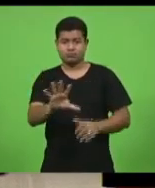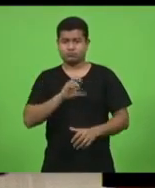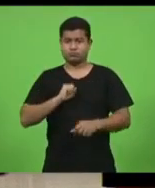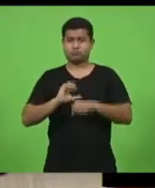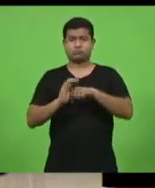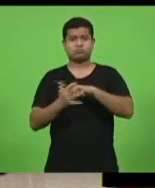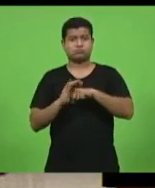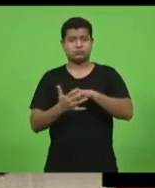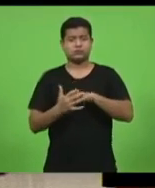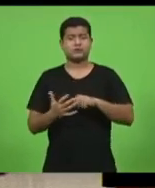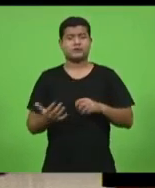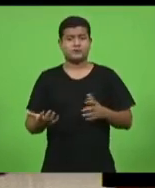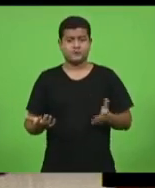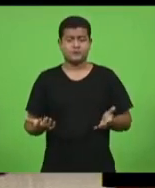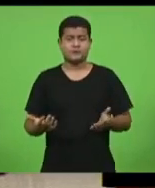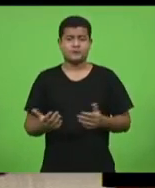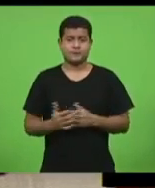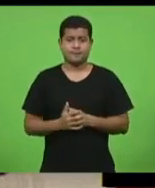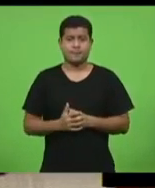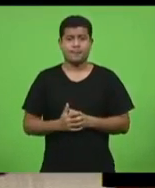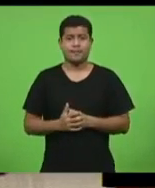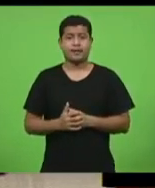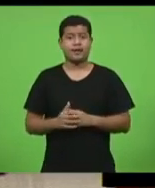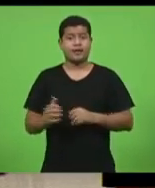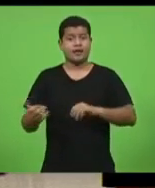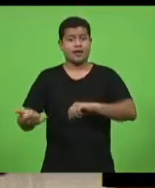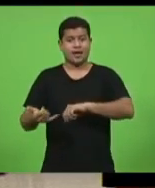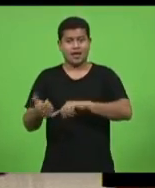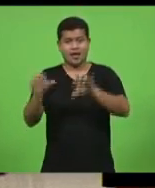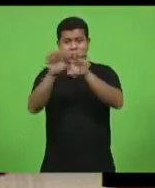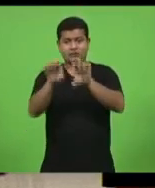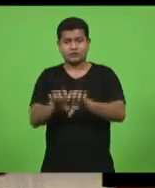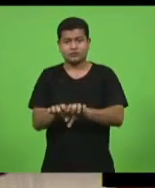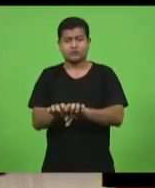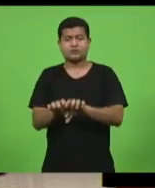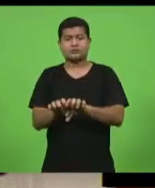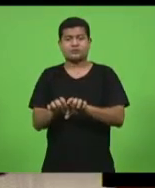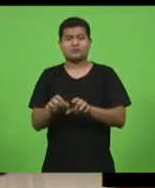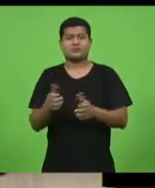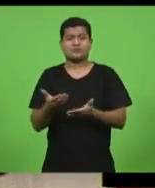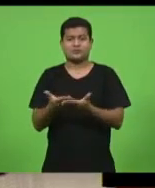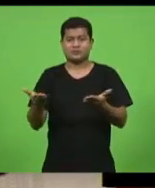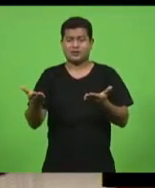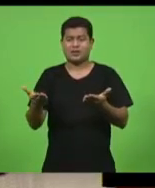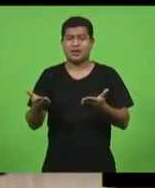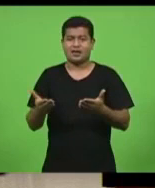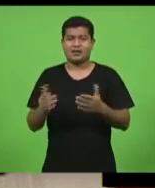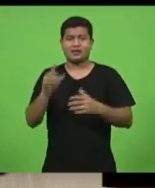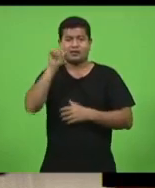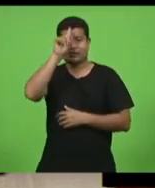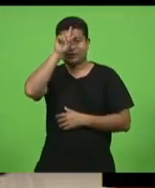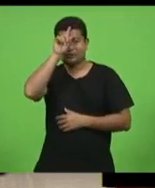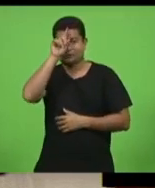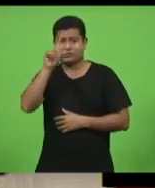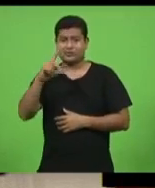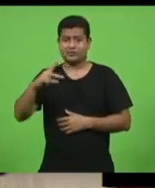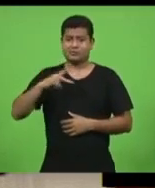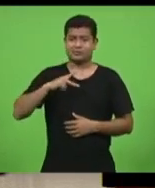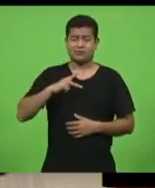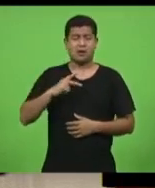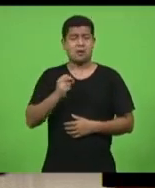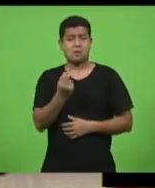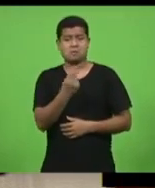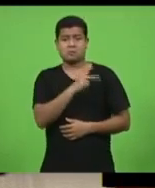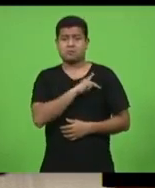E a estrutura operacional da saúde pública e da privada já não suporta mais. Nós